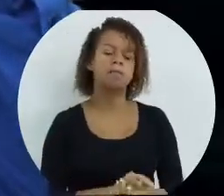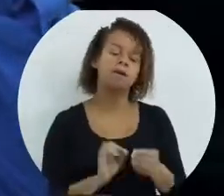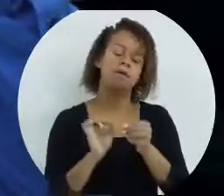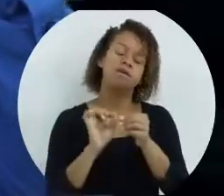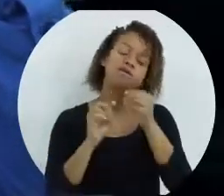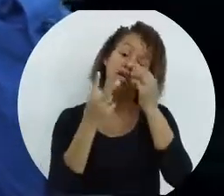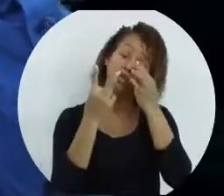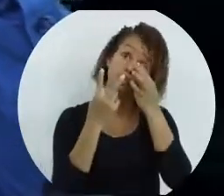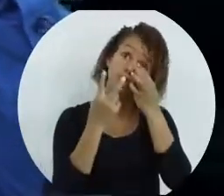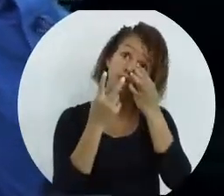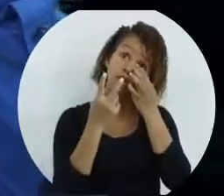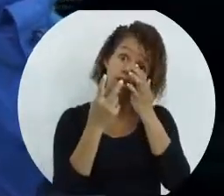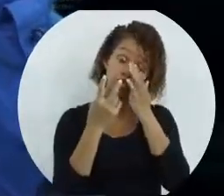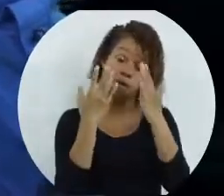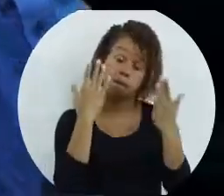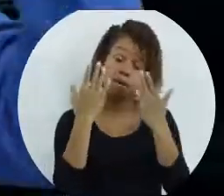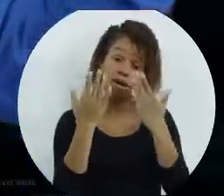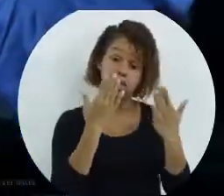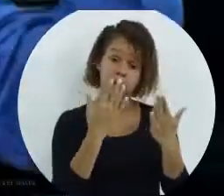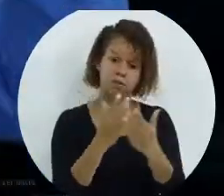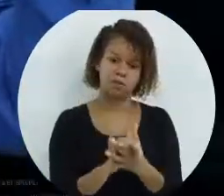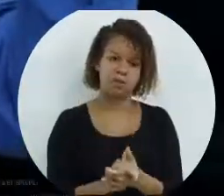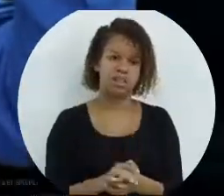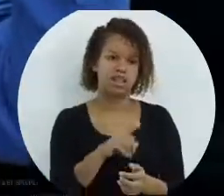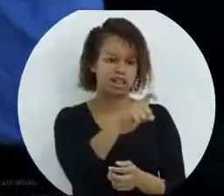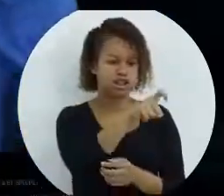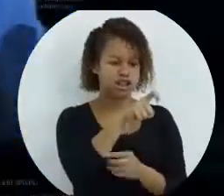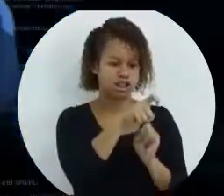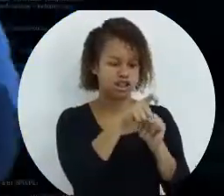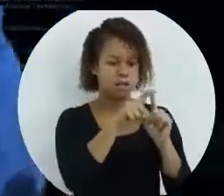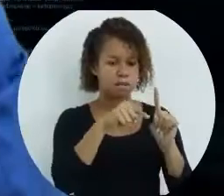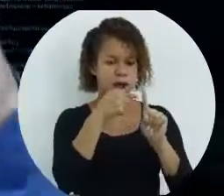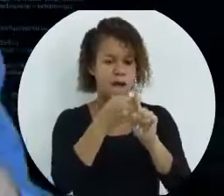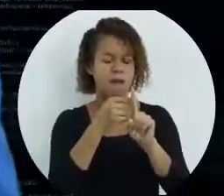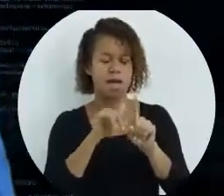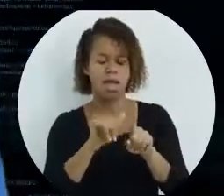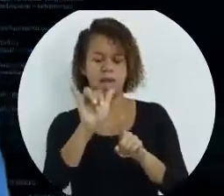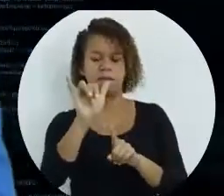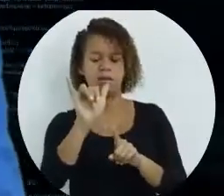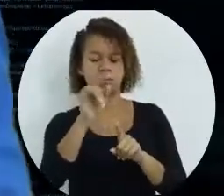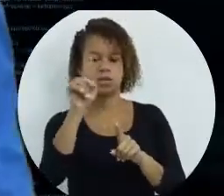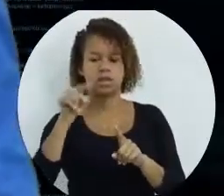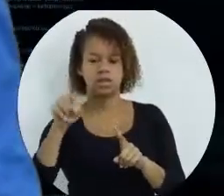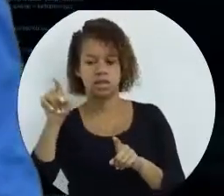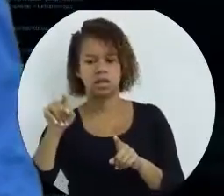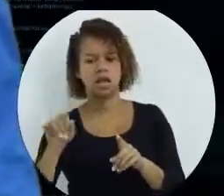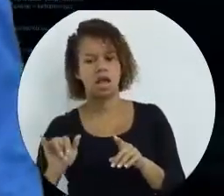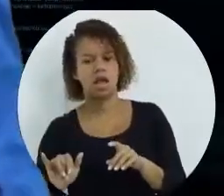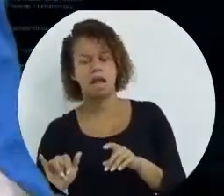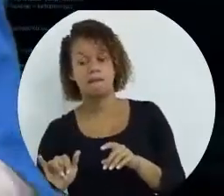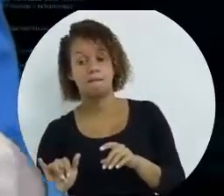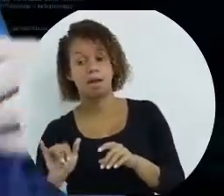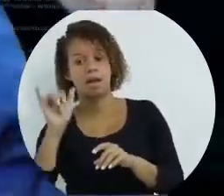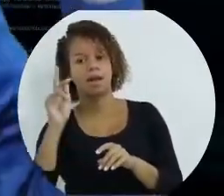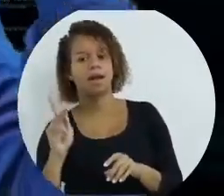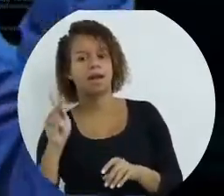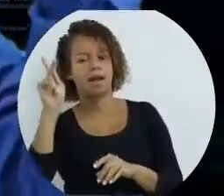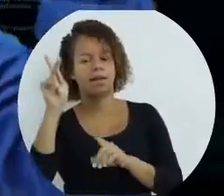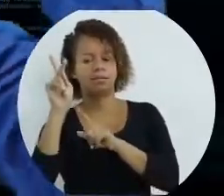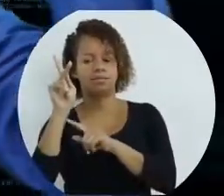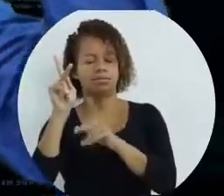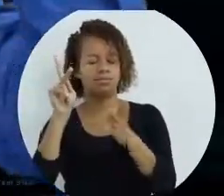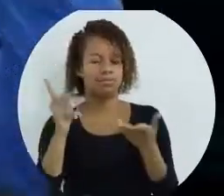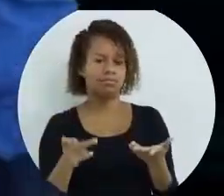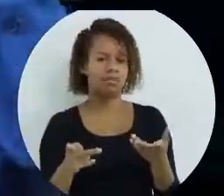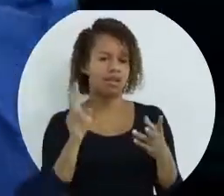faça duas comparações. x é maior que y, z é maior que k. Então,